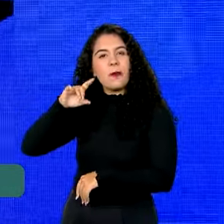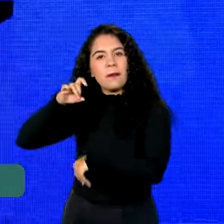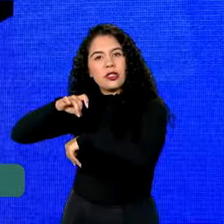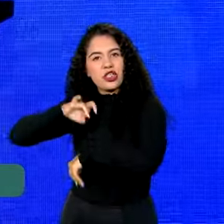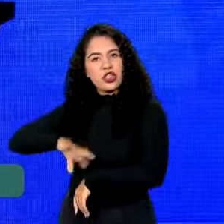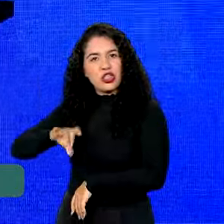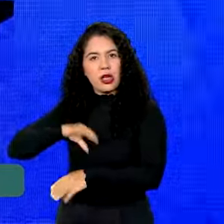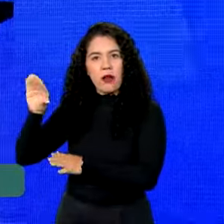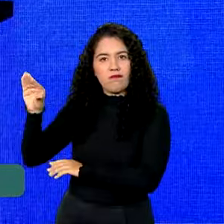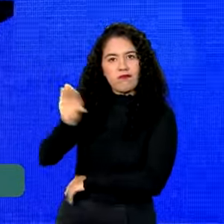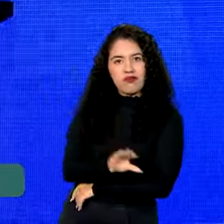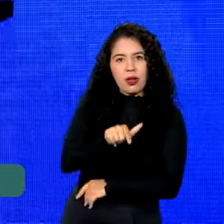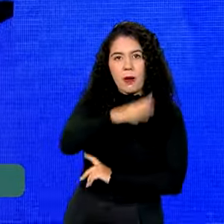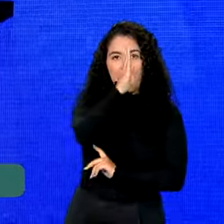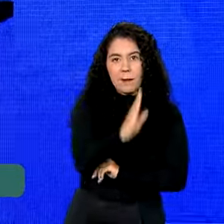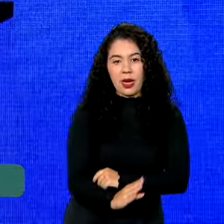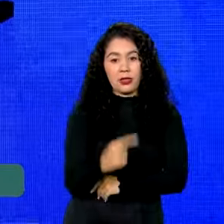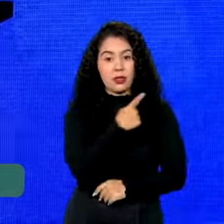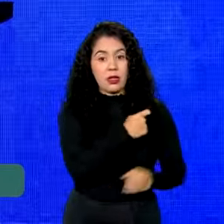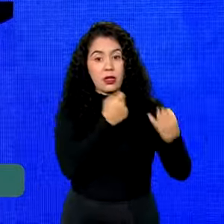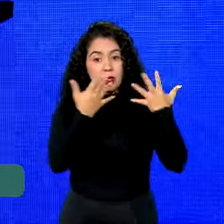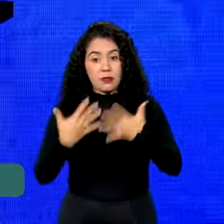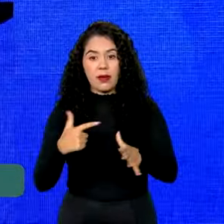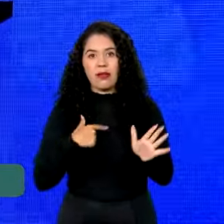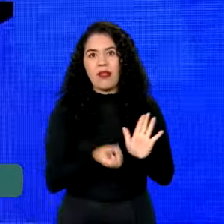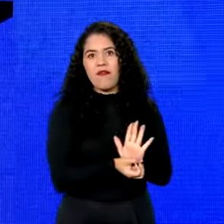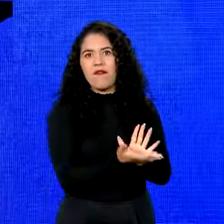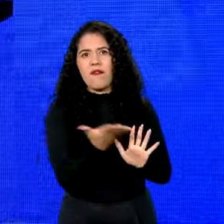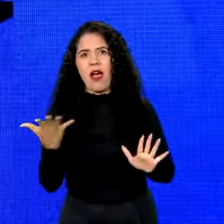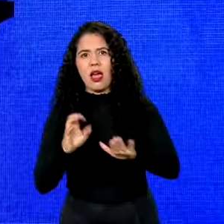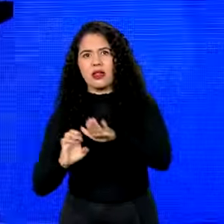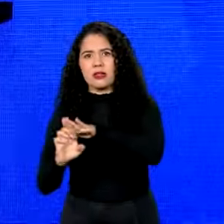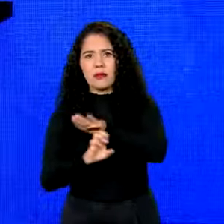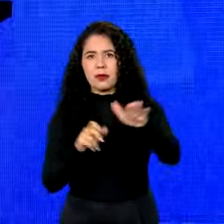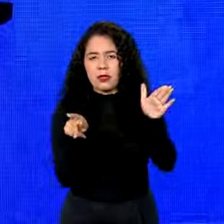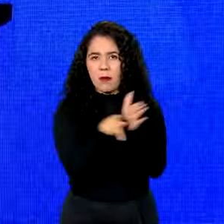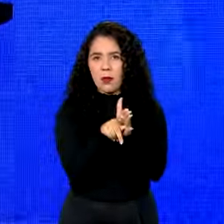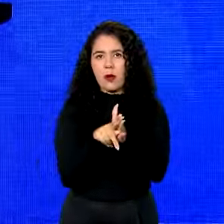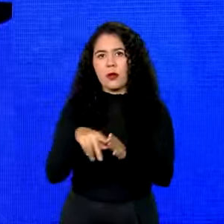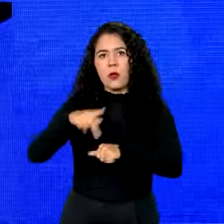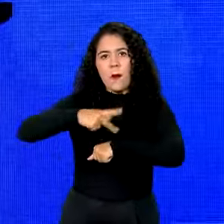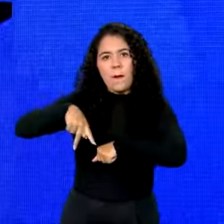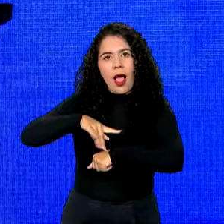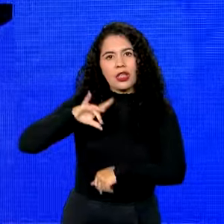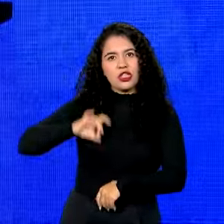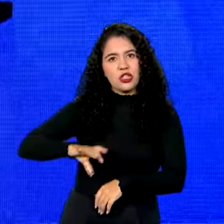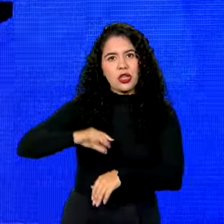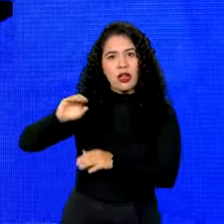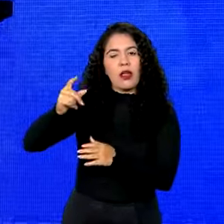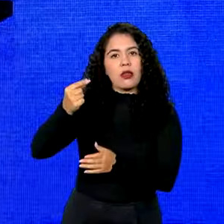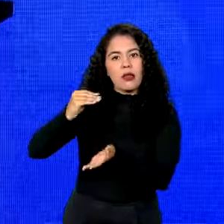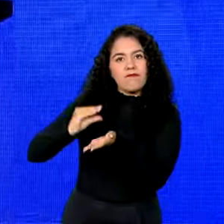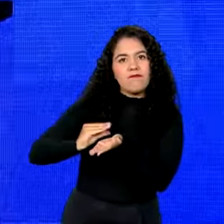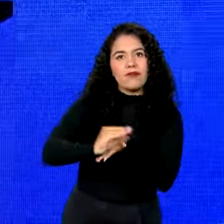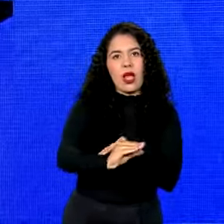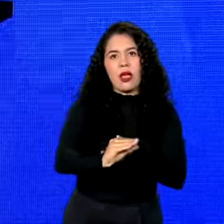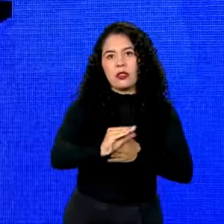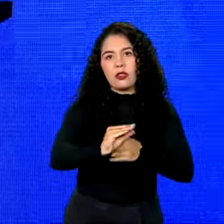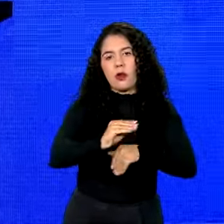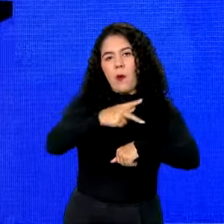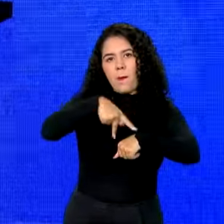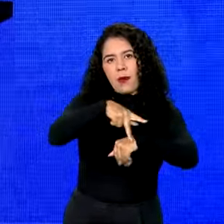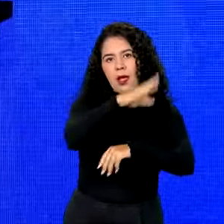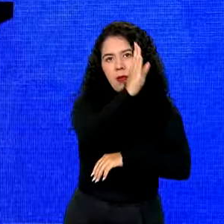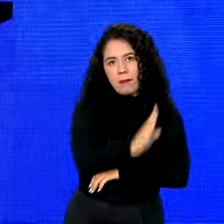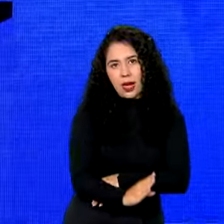Temos muitas empresas brasileiras investindo aqui no Chile também, mas nos últimos anos isso não cresceu como